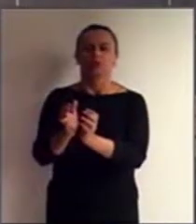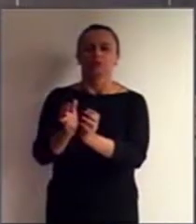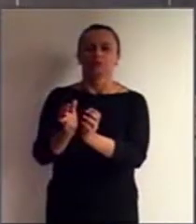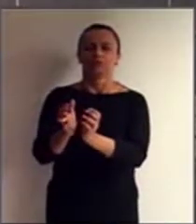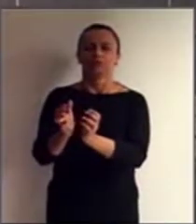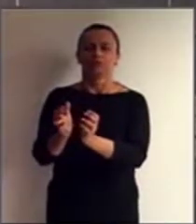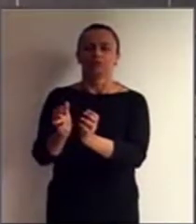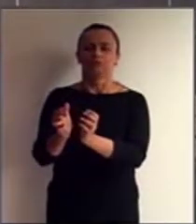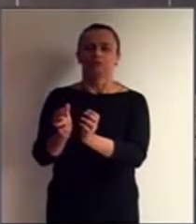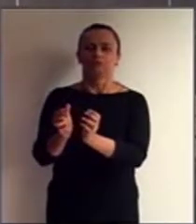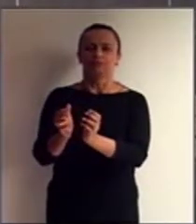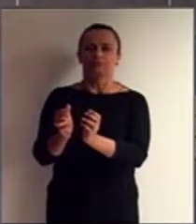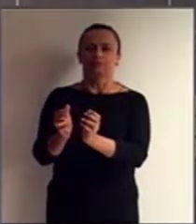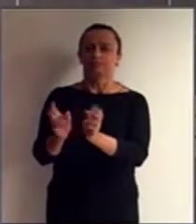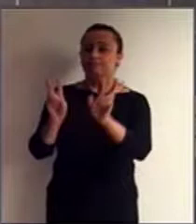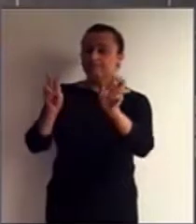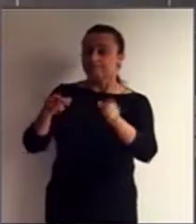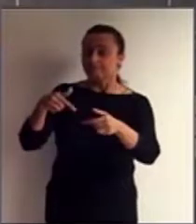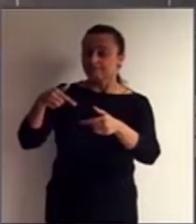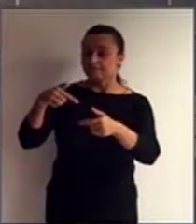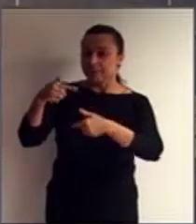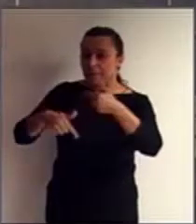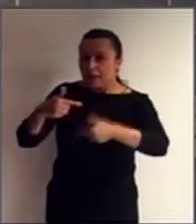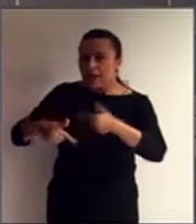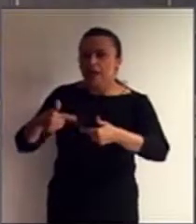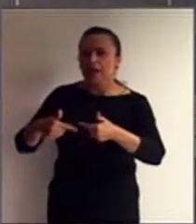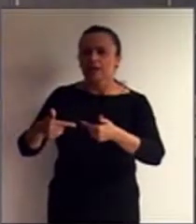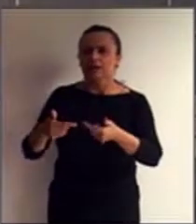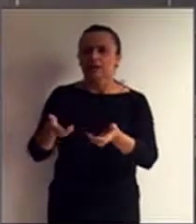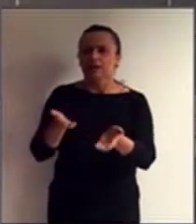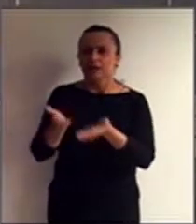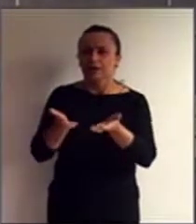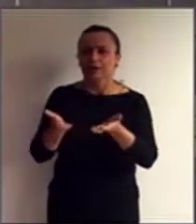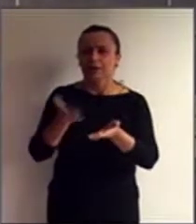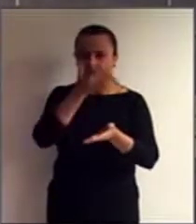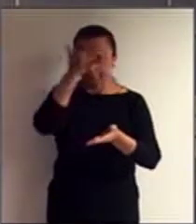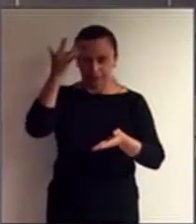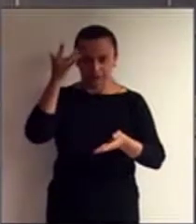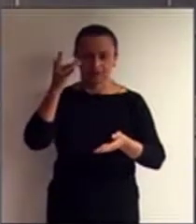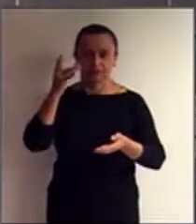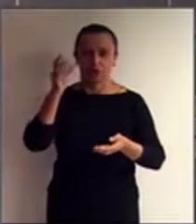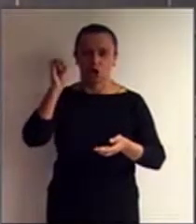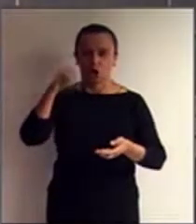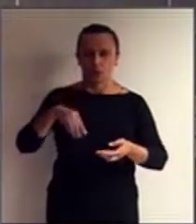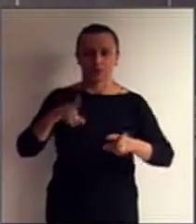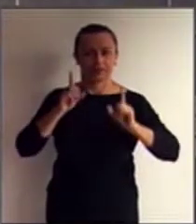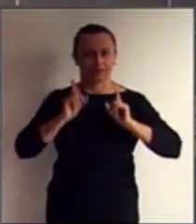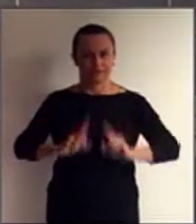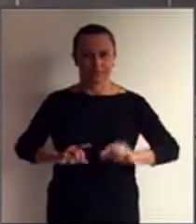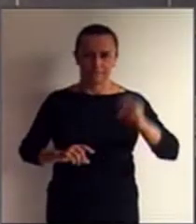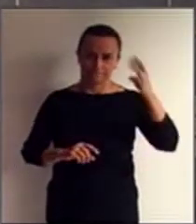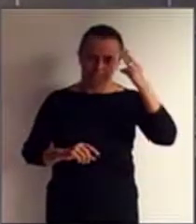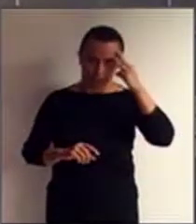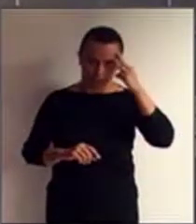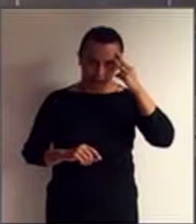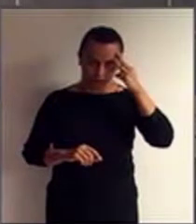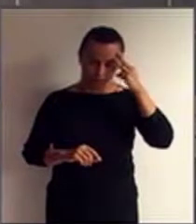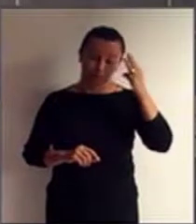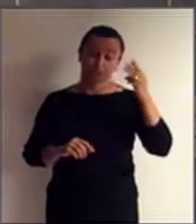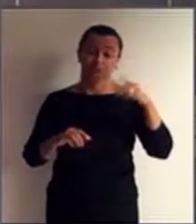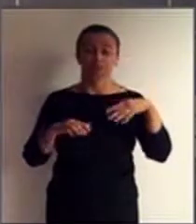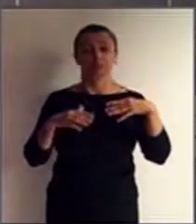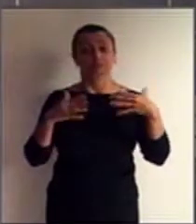de pessoas com deficiência mental, seja no